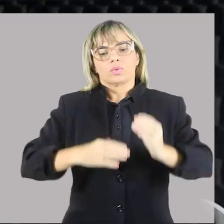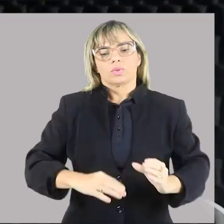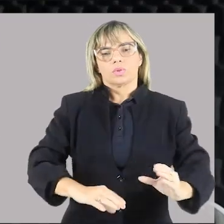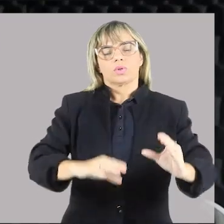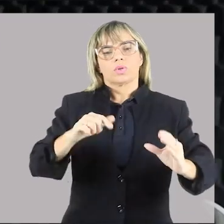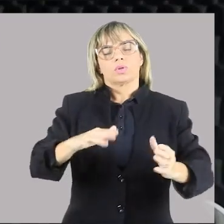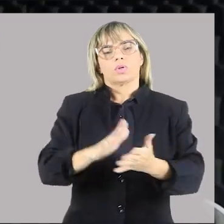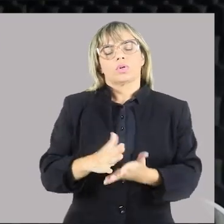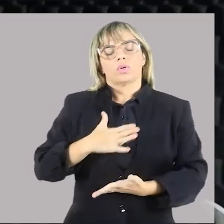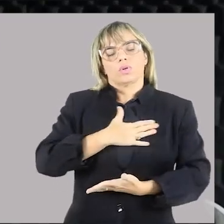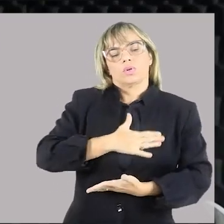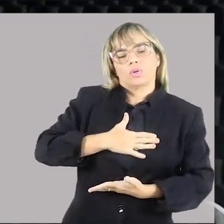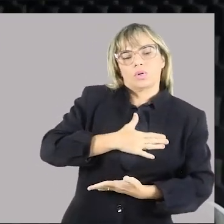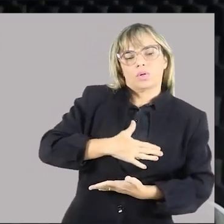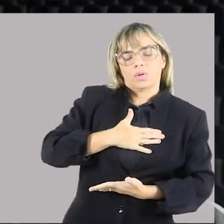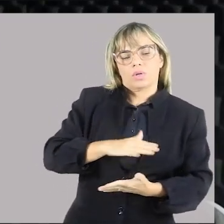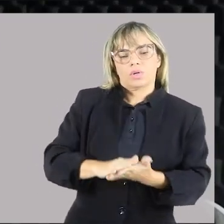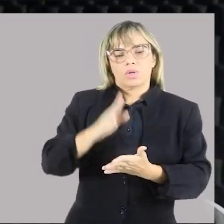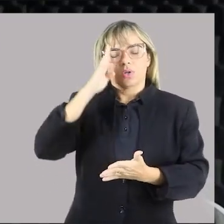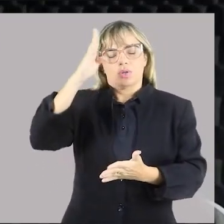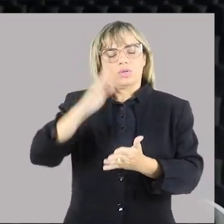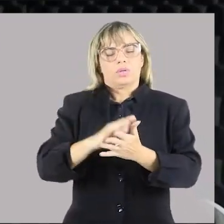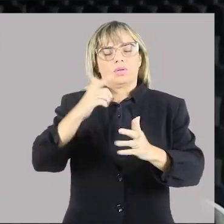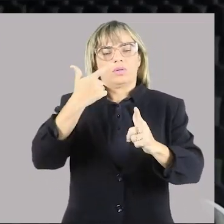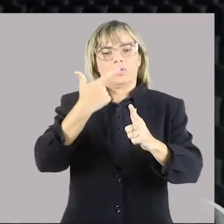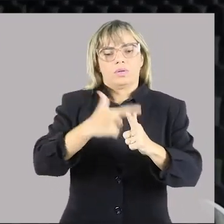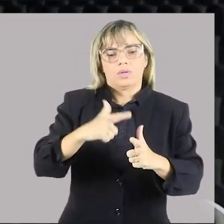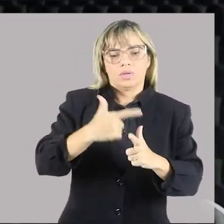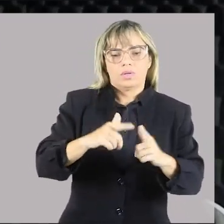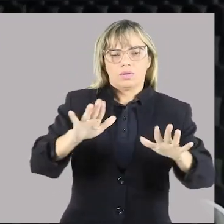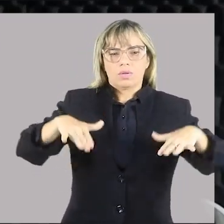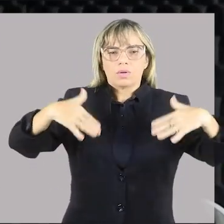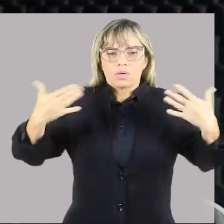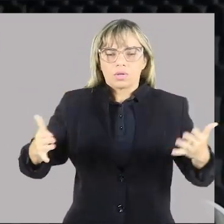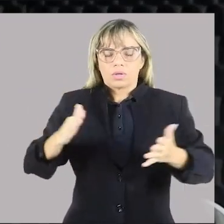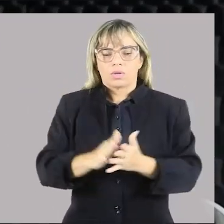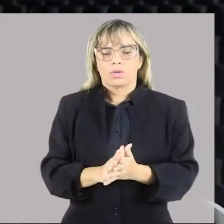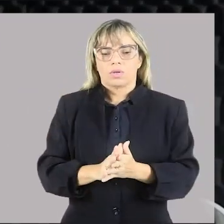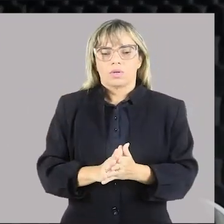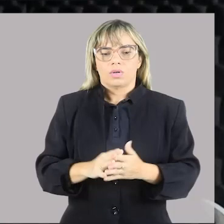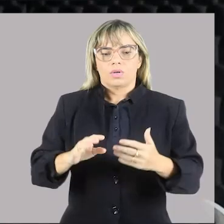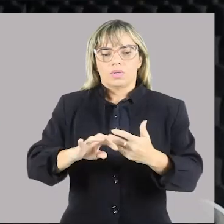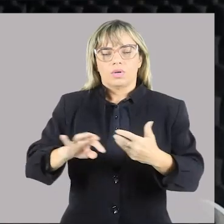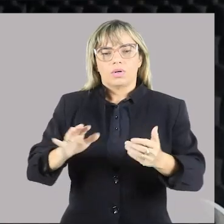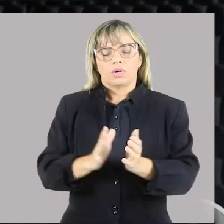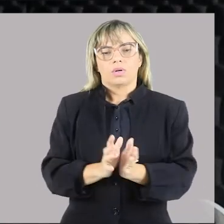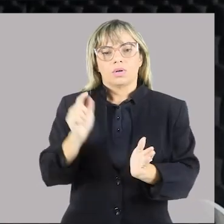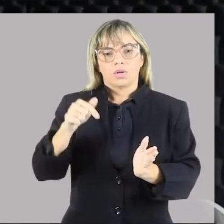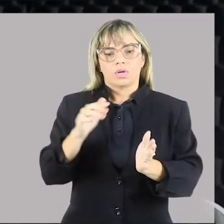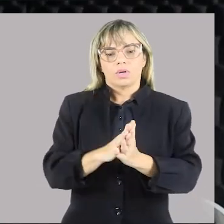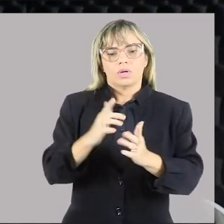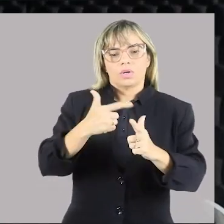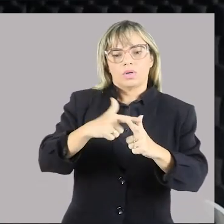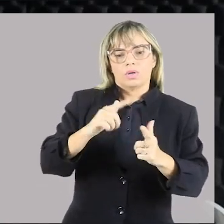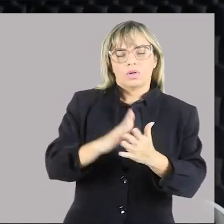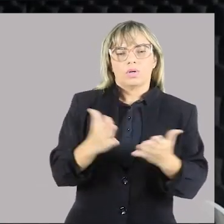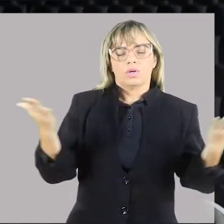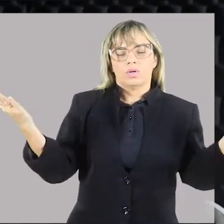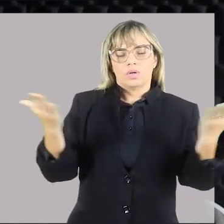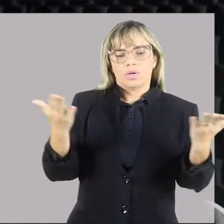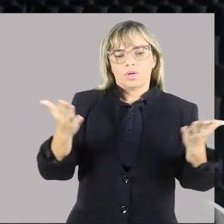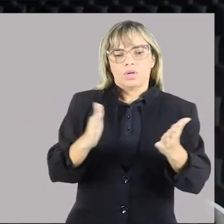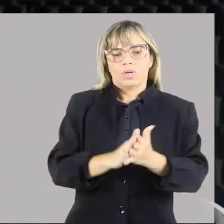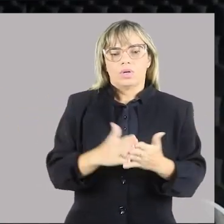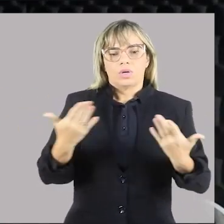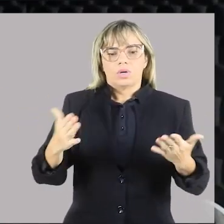abordar os principais problemas. A gente vai fazer a seguinte divisão. Hoje nós iremos abordar os problemas